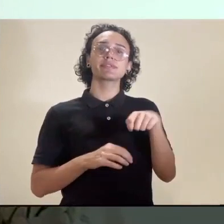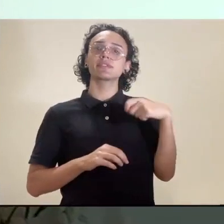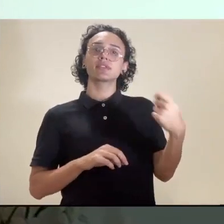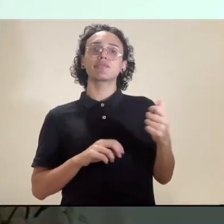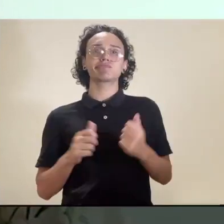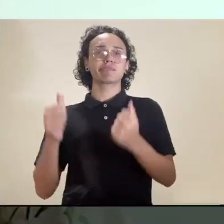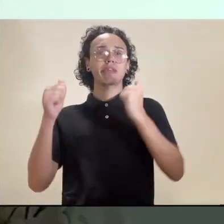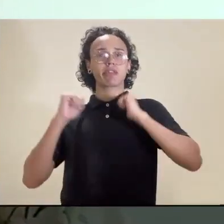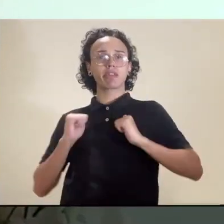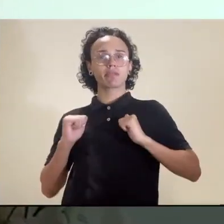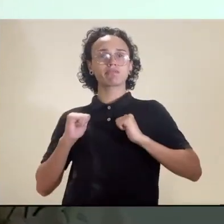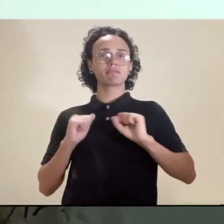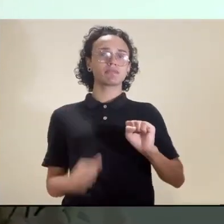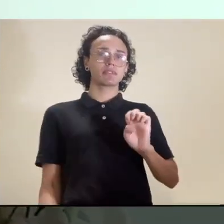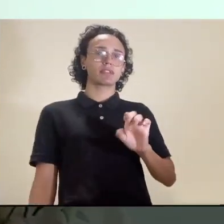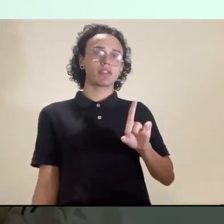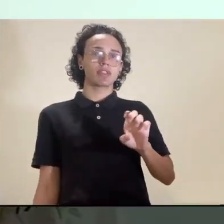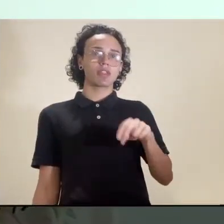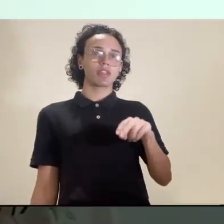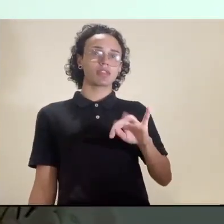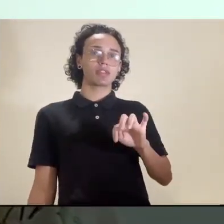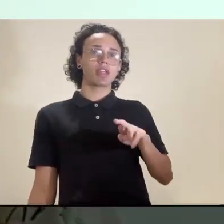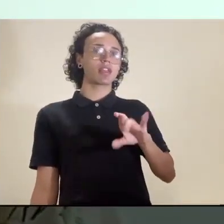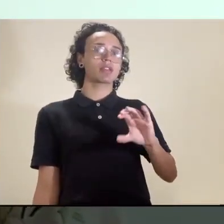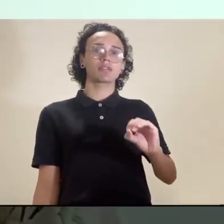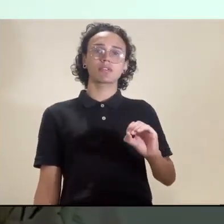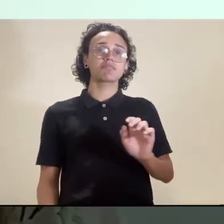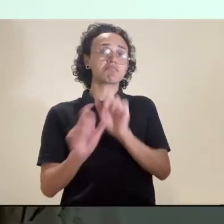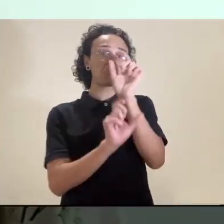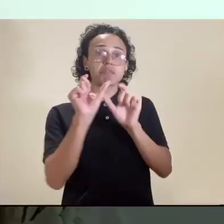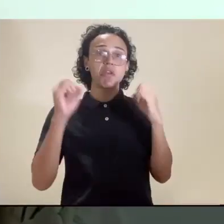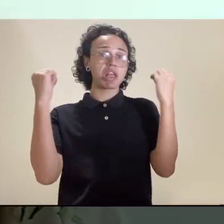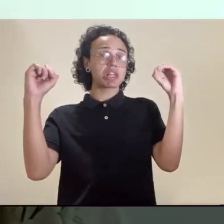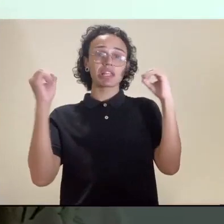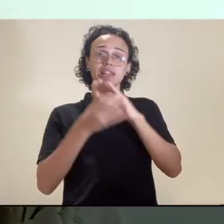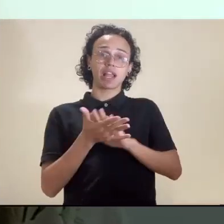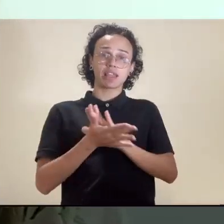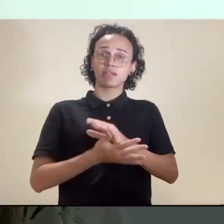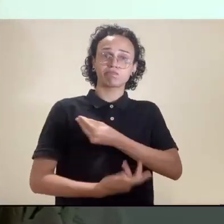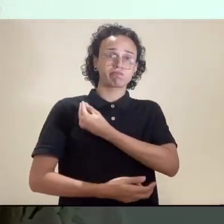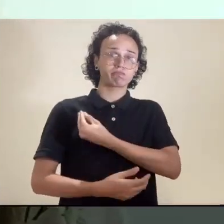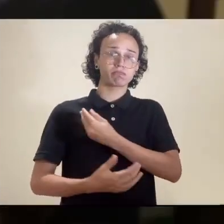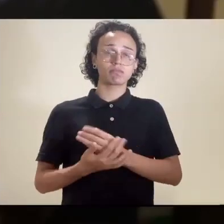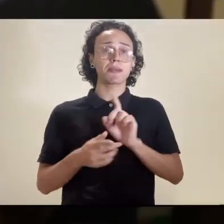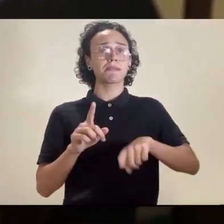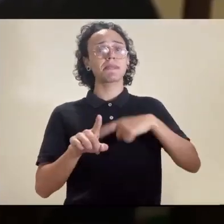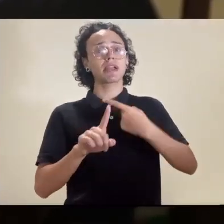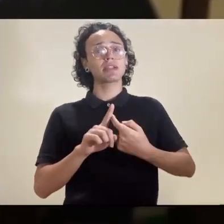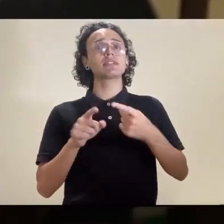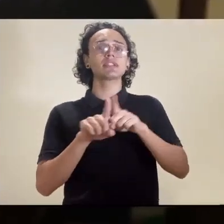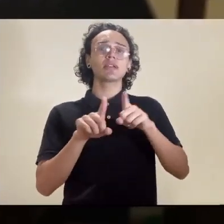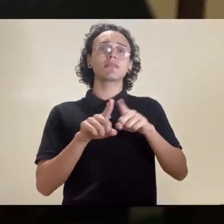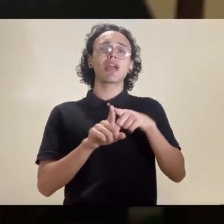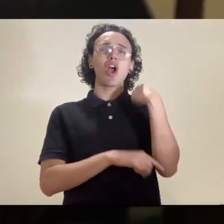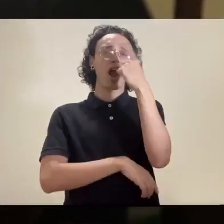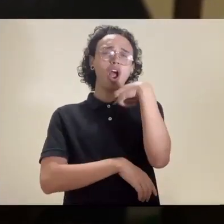das pessoas sedentárias, né? As pessoas que não praticam atividade física e também